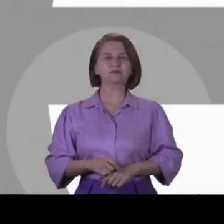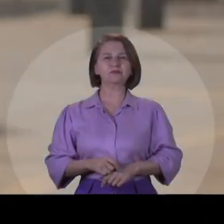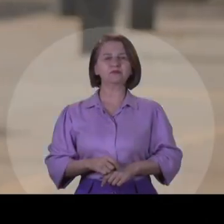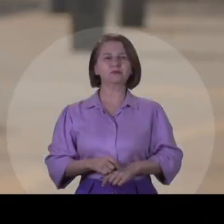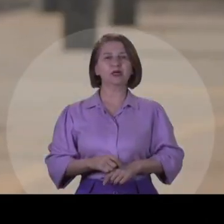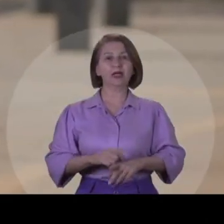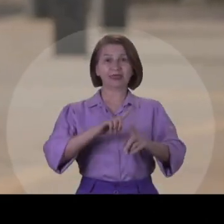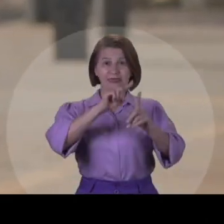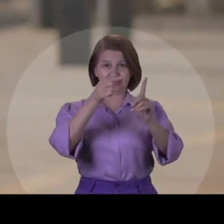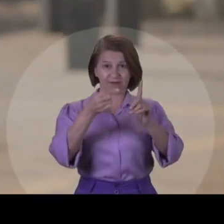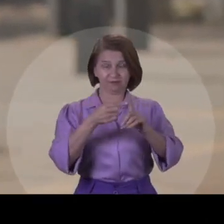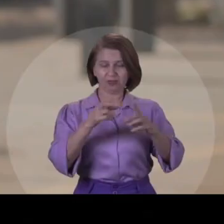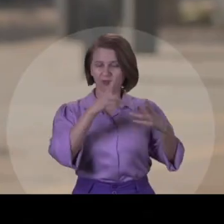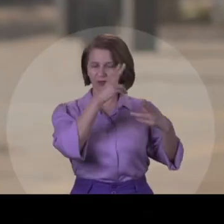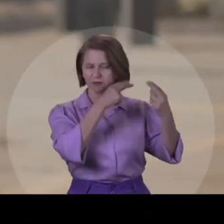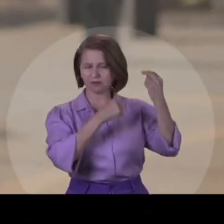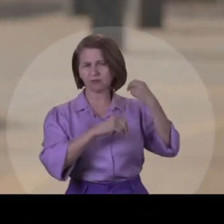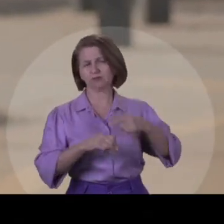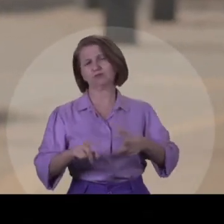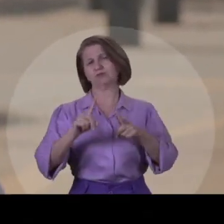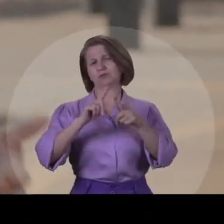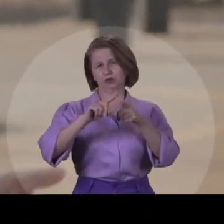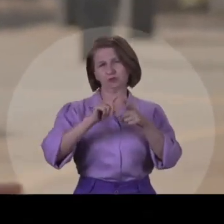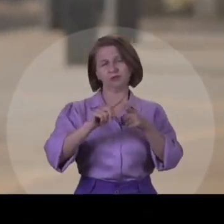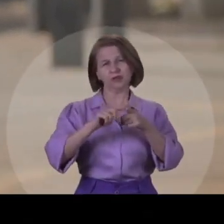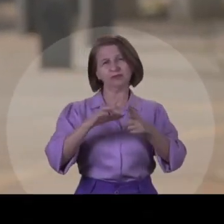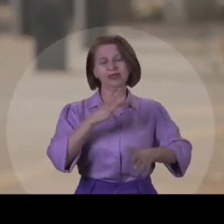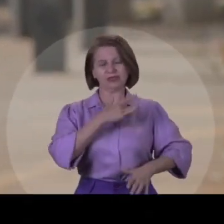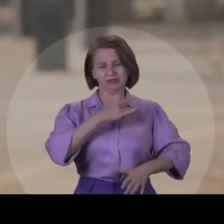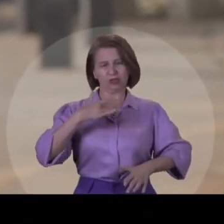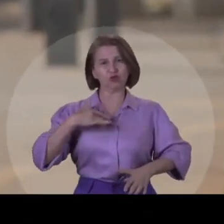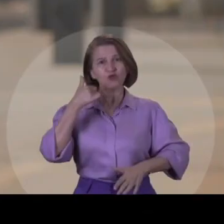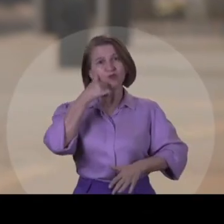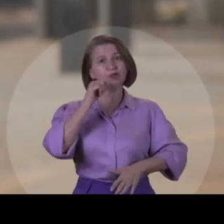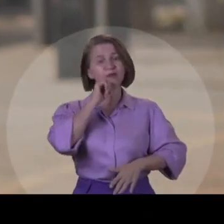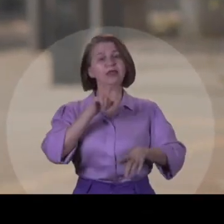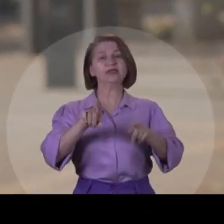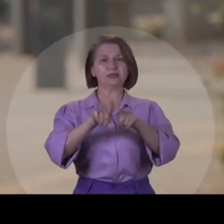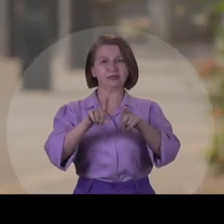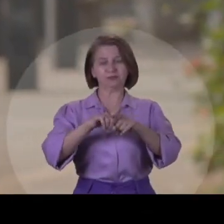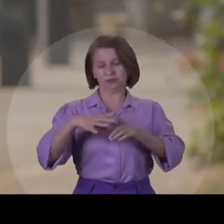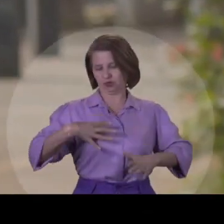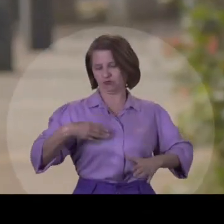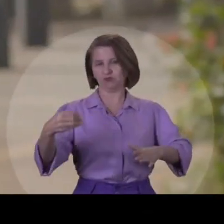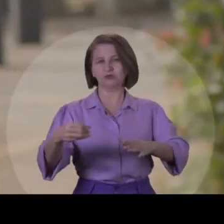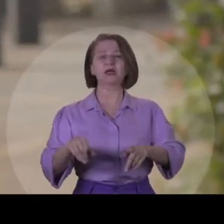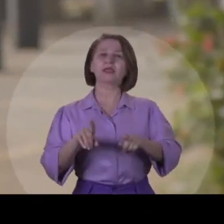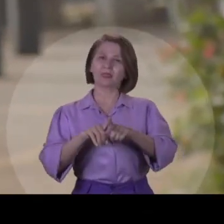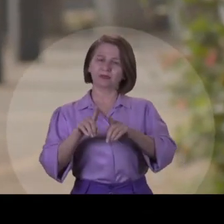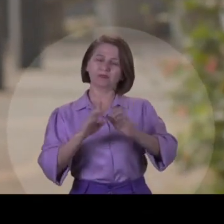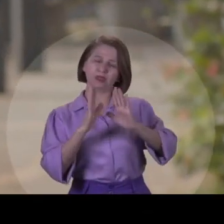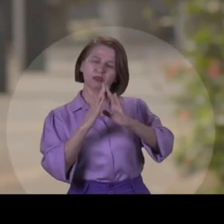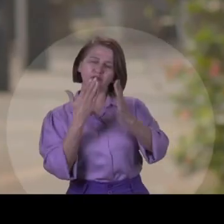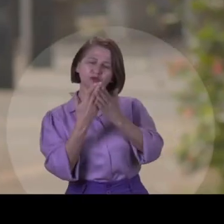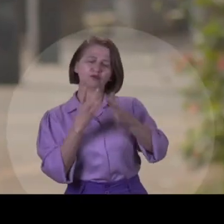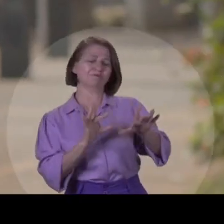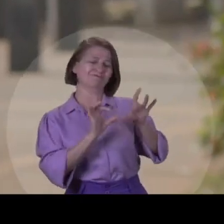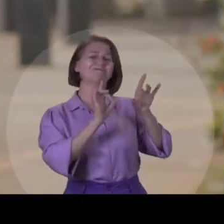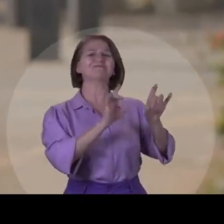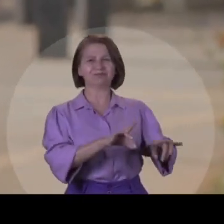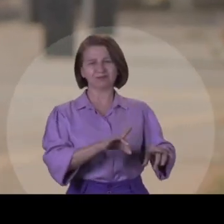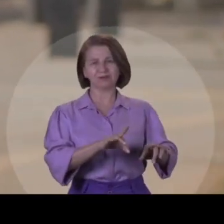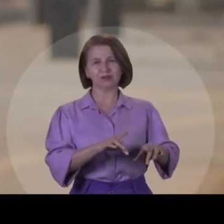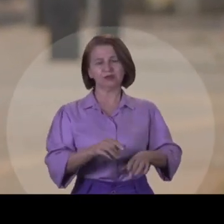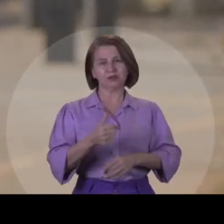A gravidez na adolescência traz riscos para a saúde da mãe e da criança. É também um fator de evasão escolar.